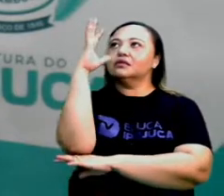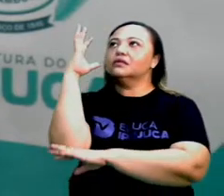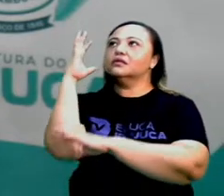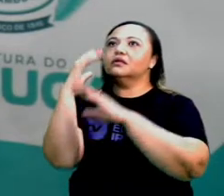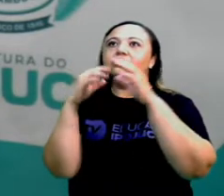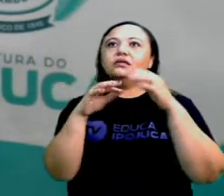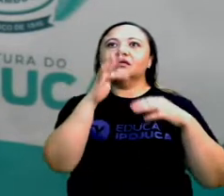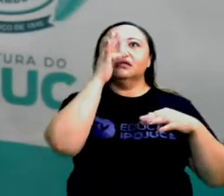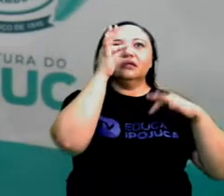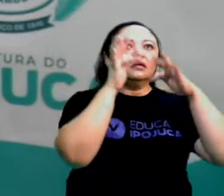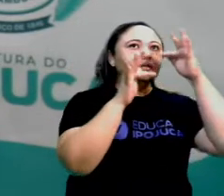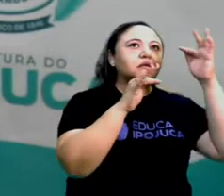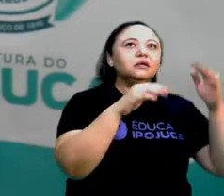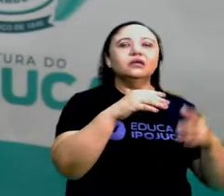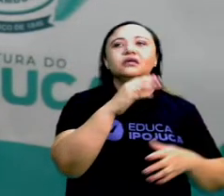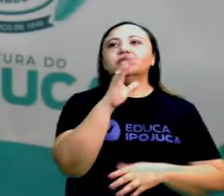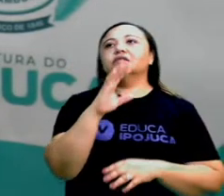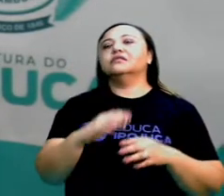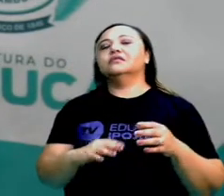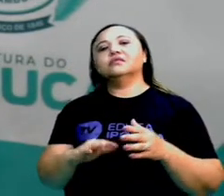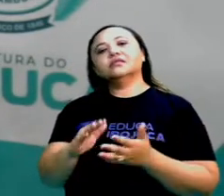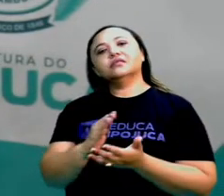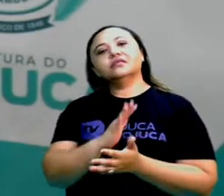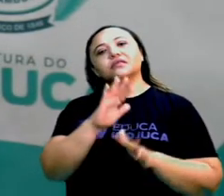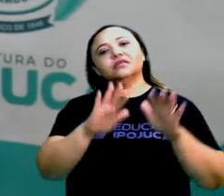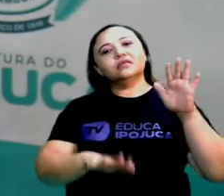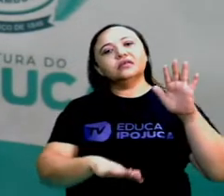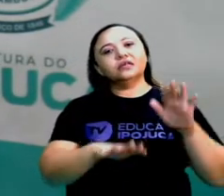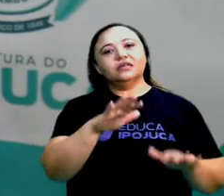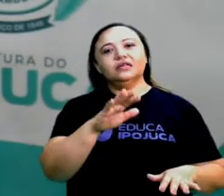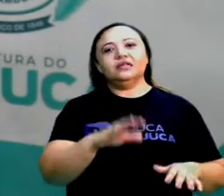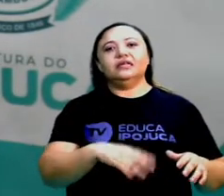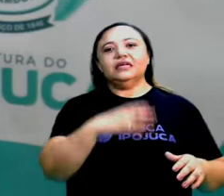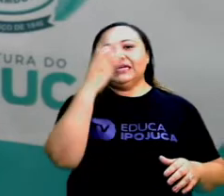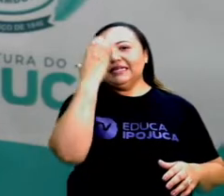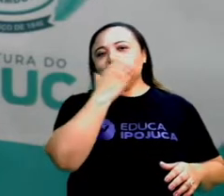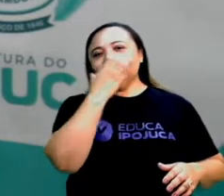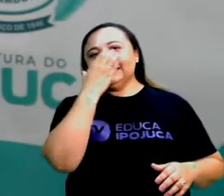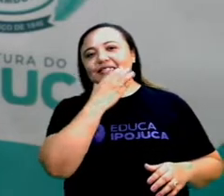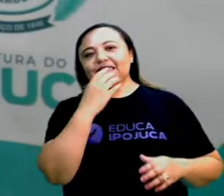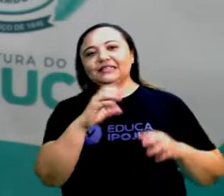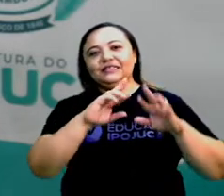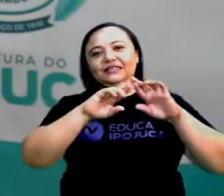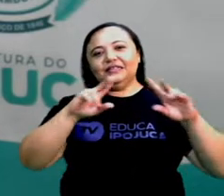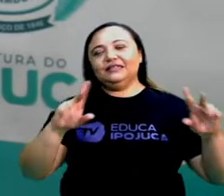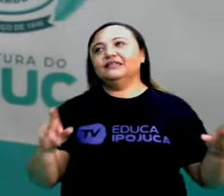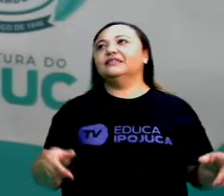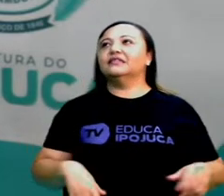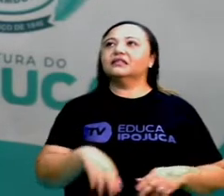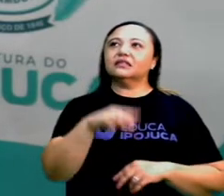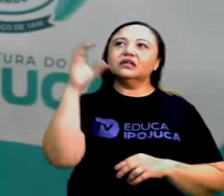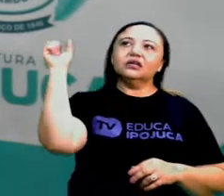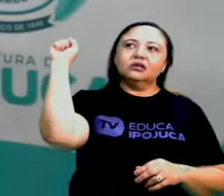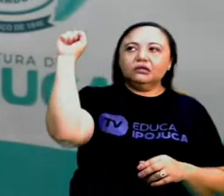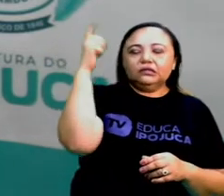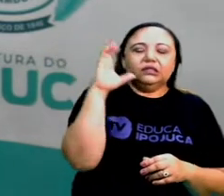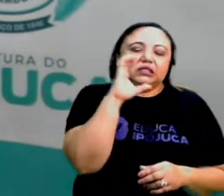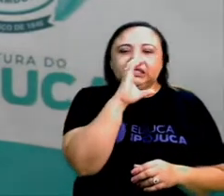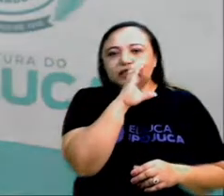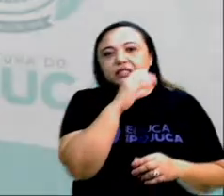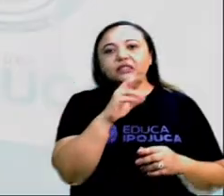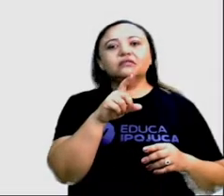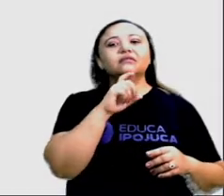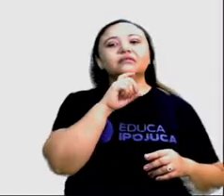frutas, às vezes está mais frio e às vezes está um calorão. Vocês sabem por que acontece isso? Vamos ver um